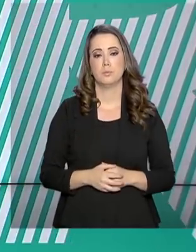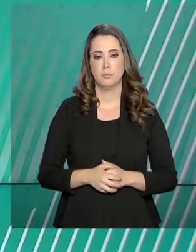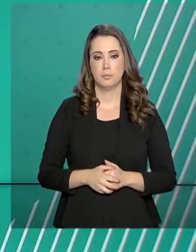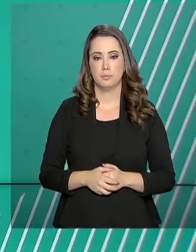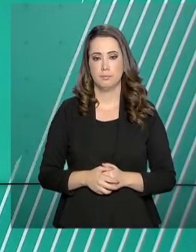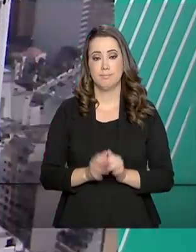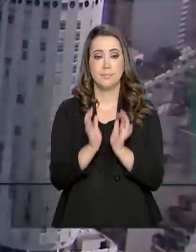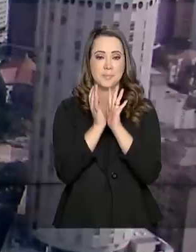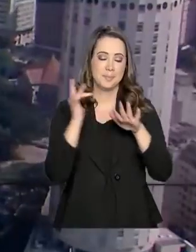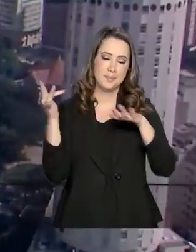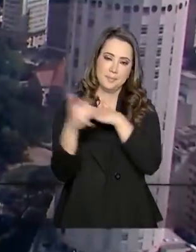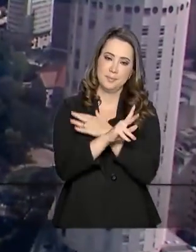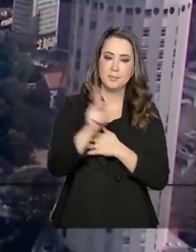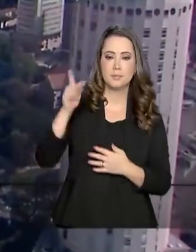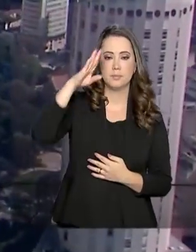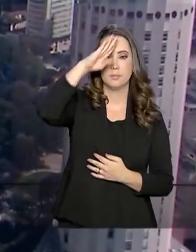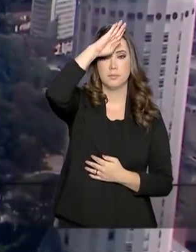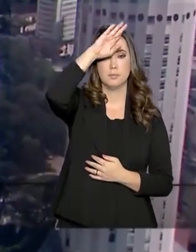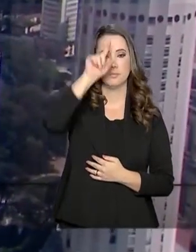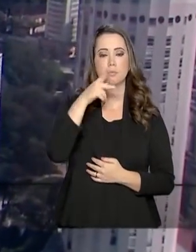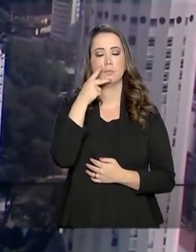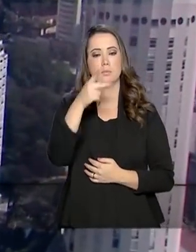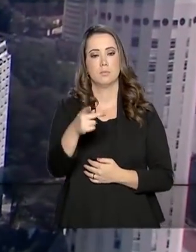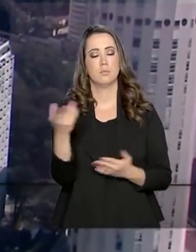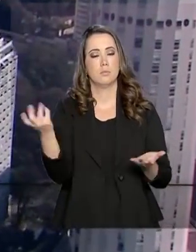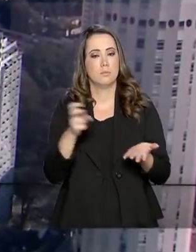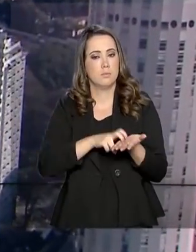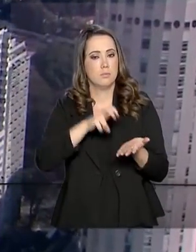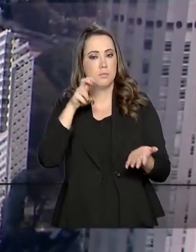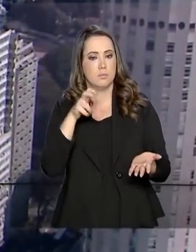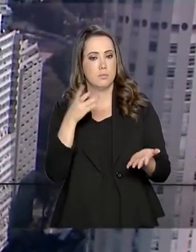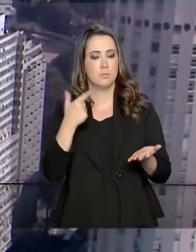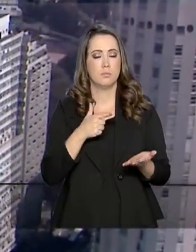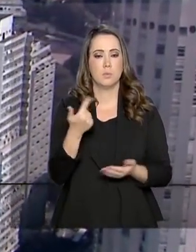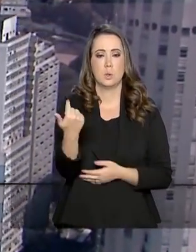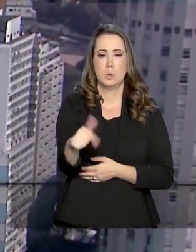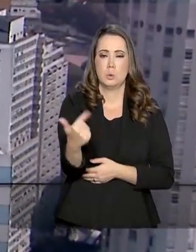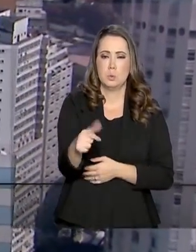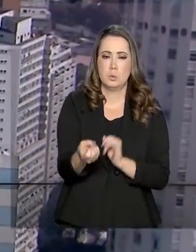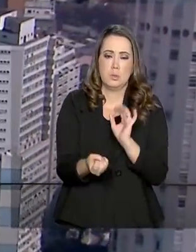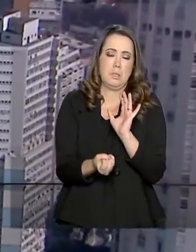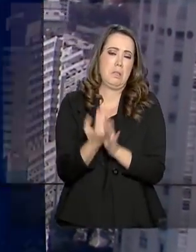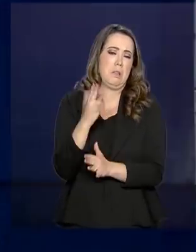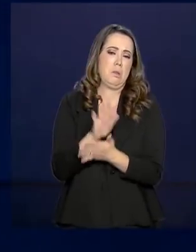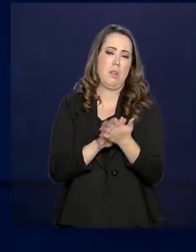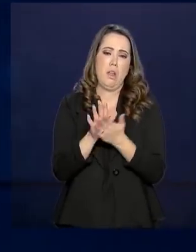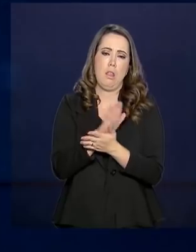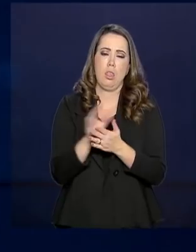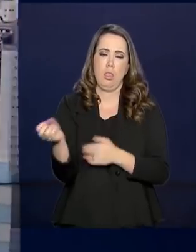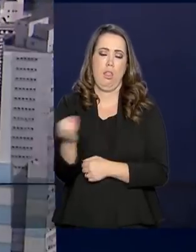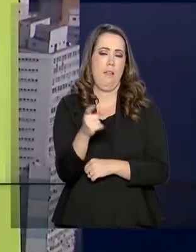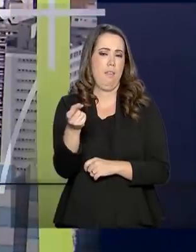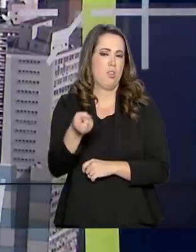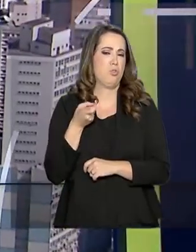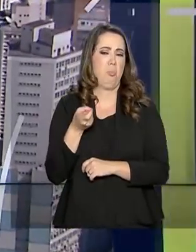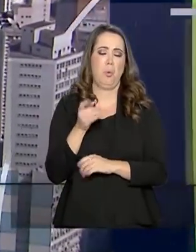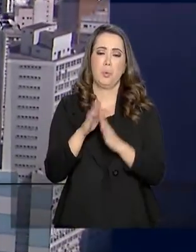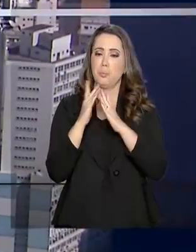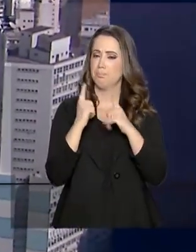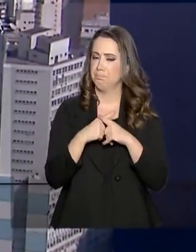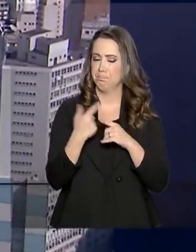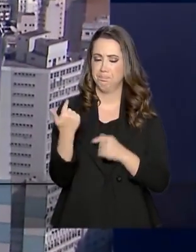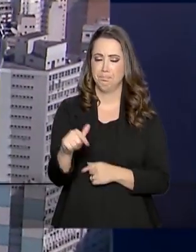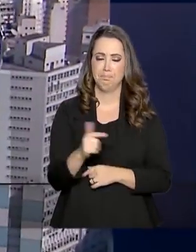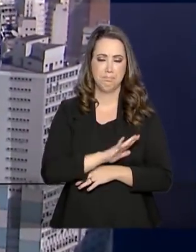E pelas redes sociais, o presidente Jair Bolsonaro disse hoje de manhã que não será criado nenhum novo imposto para as